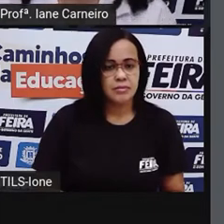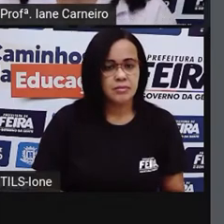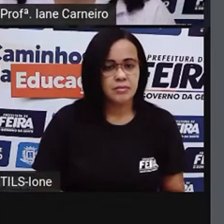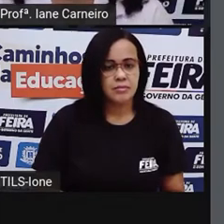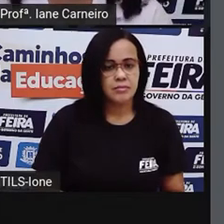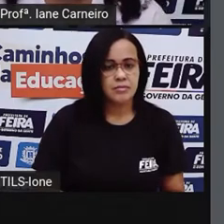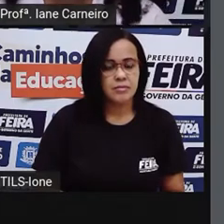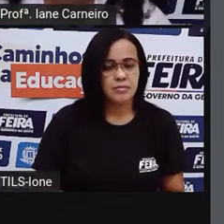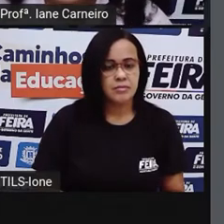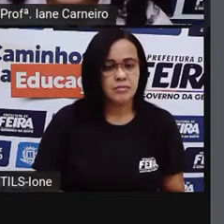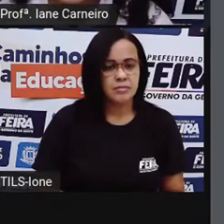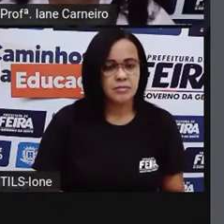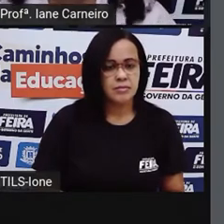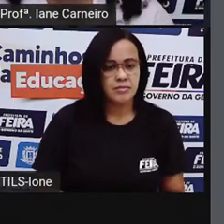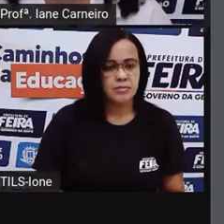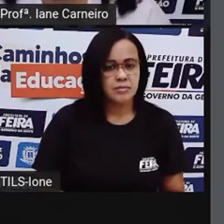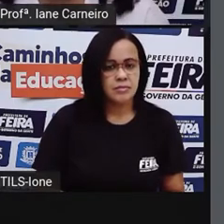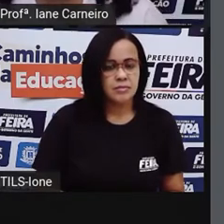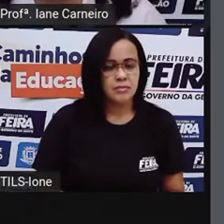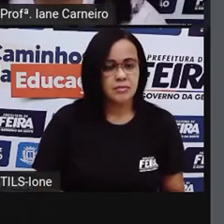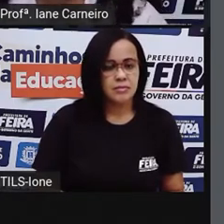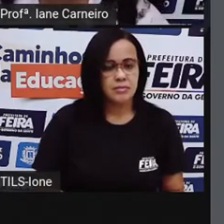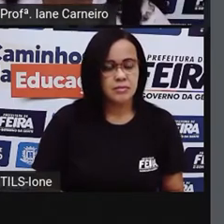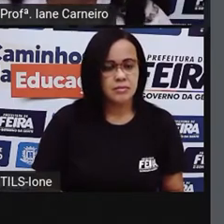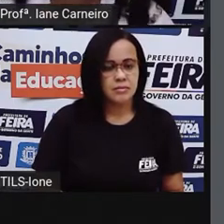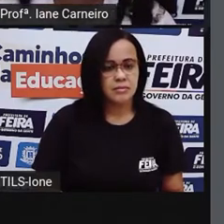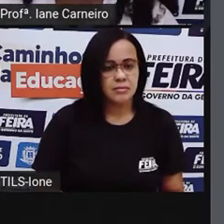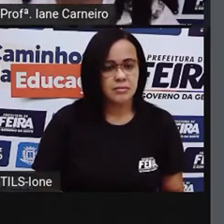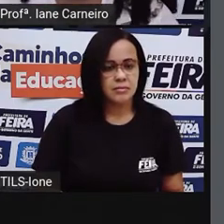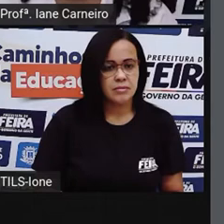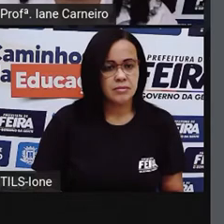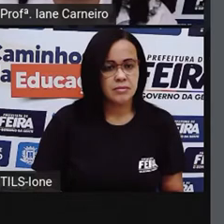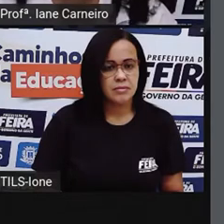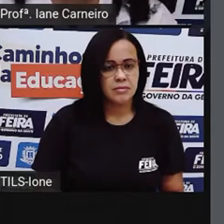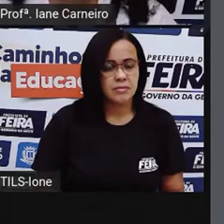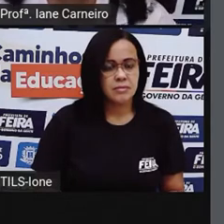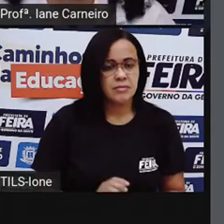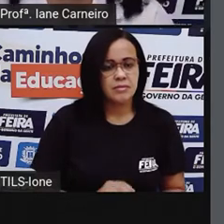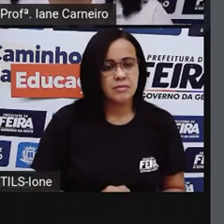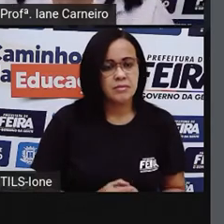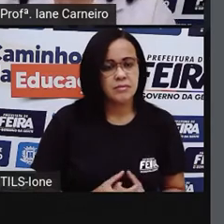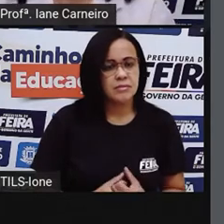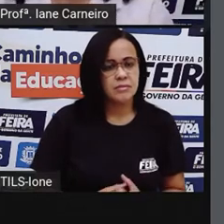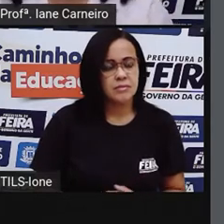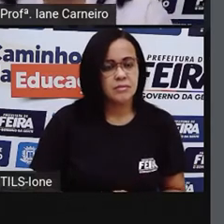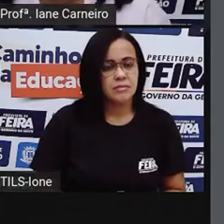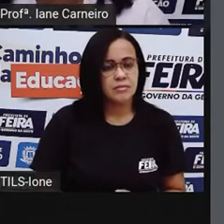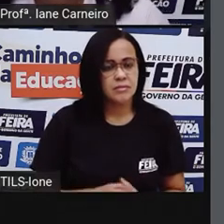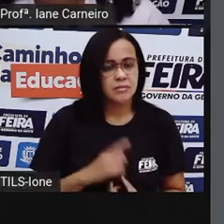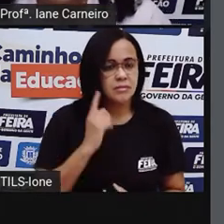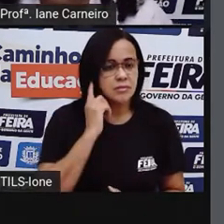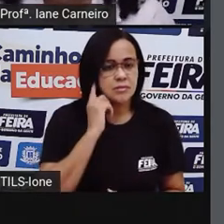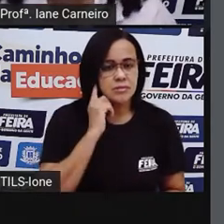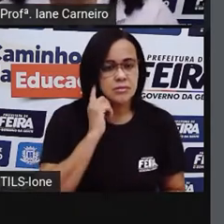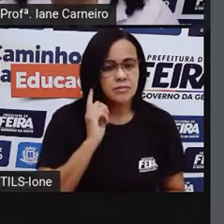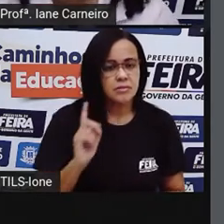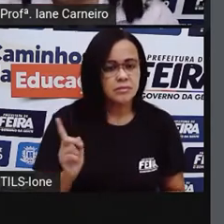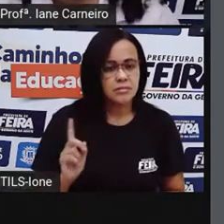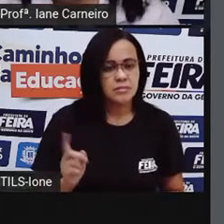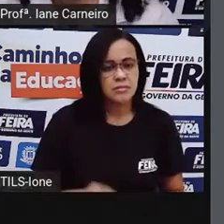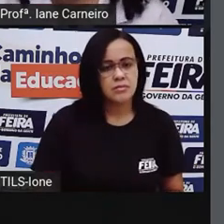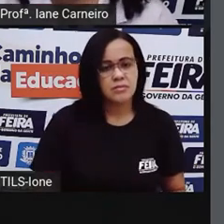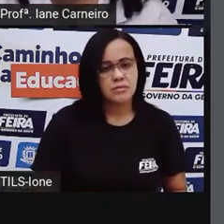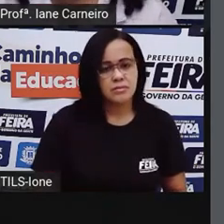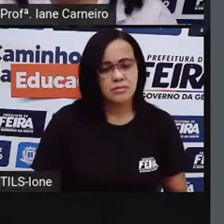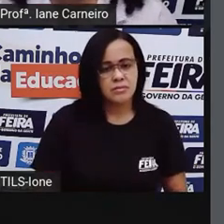O que hei de fazer? Digam lá, perguntou ele ao serão. Antes de me decidir, quero a vossa opinião.